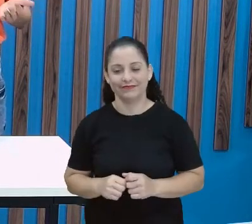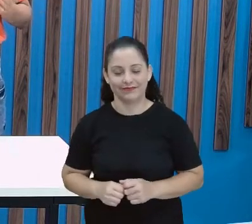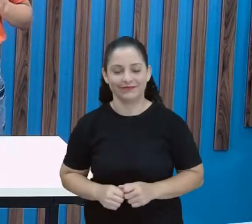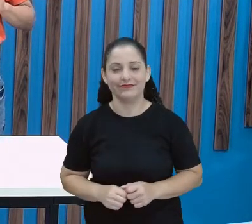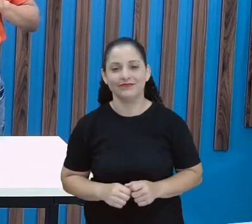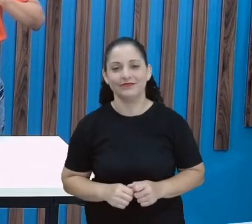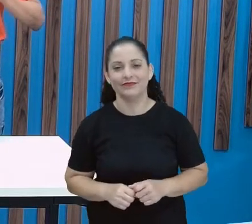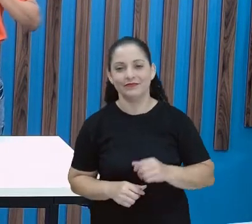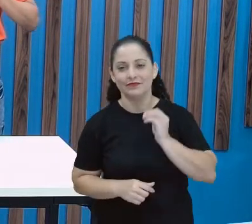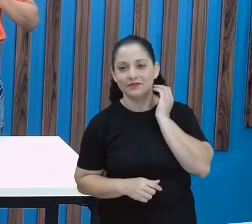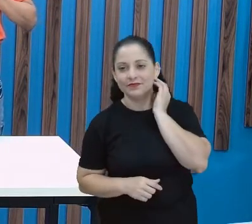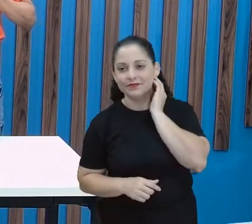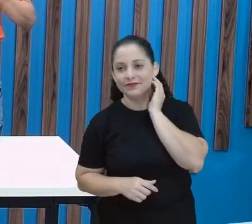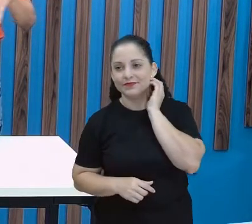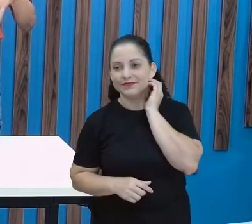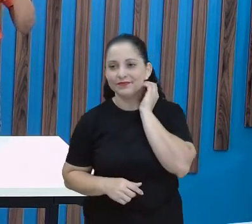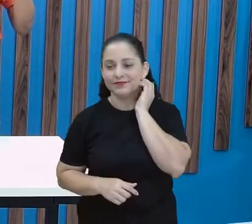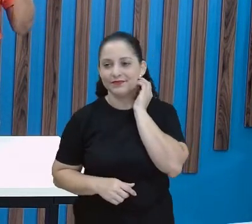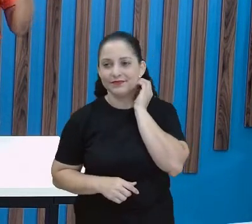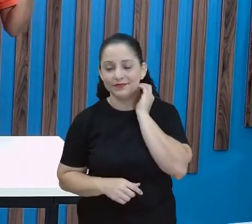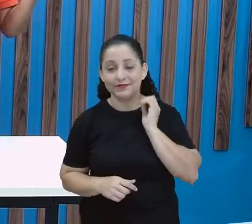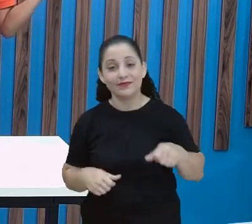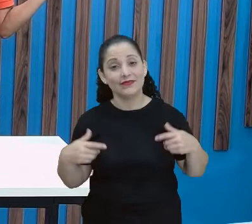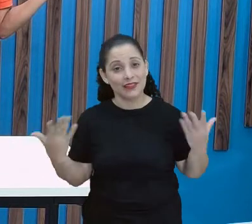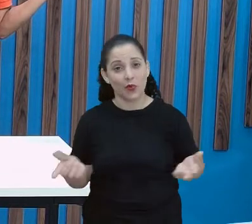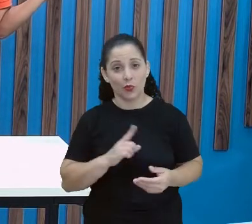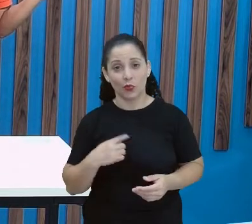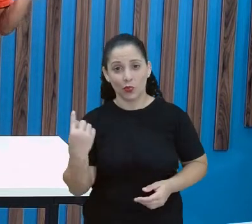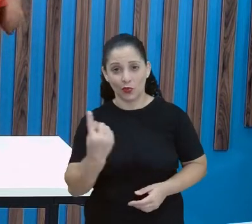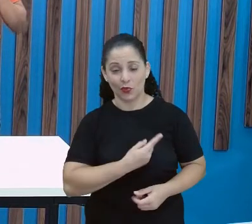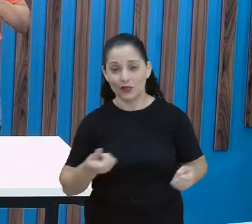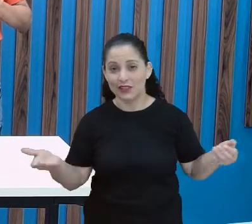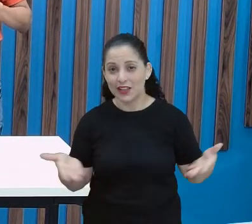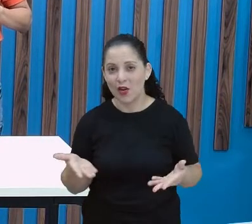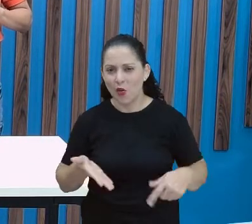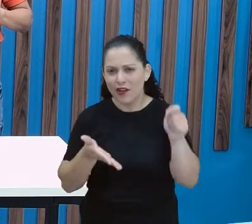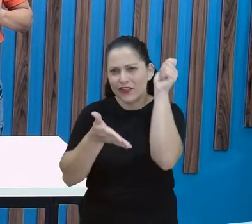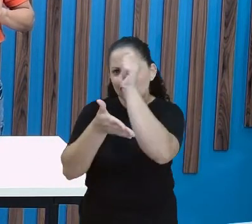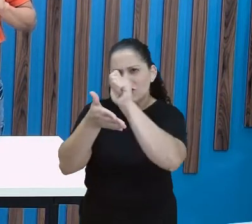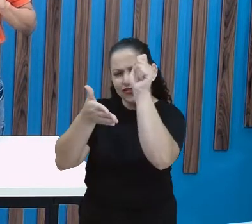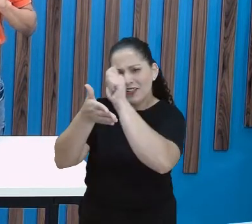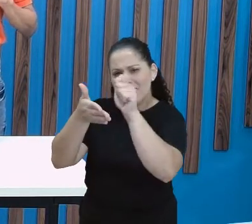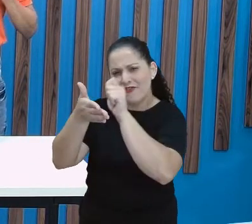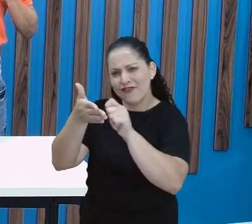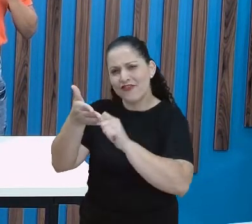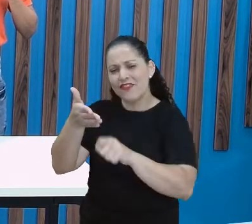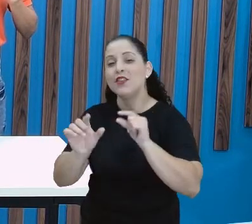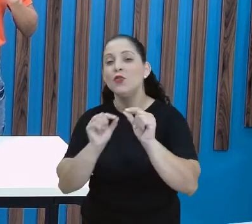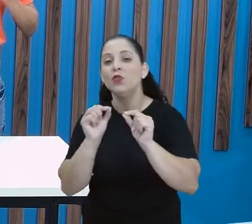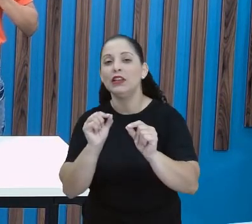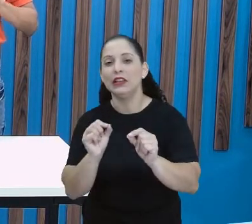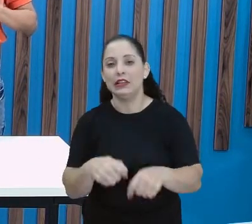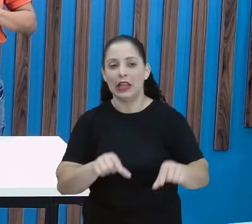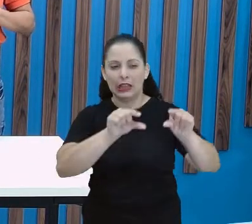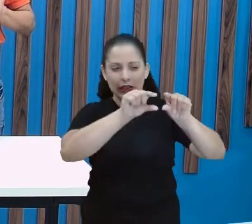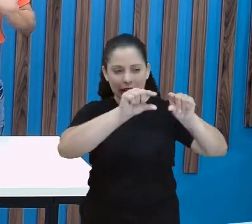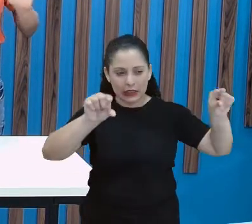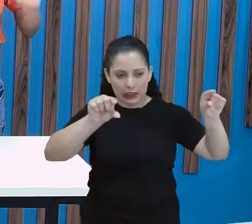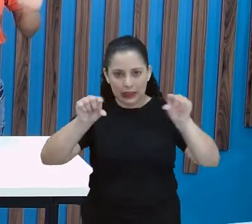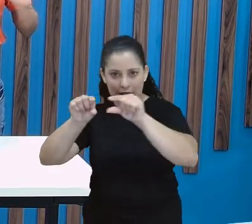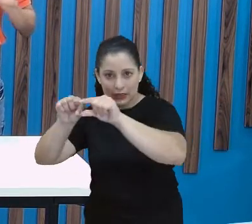fotos. Então, a gente vai escrever no quadro algumas das legendas, para você